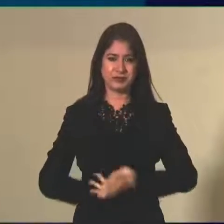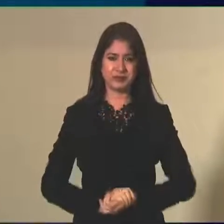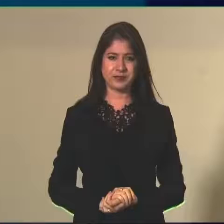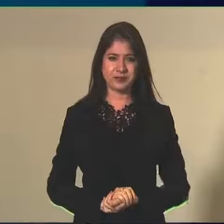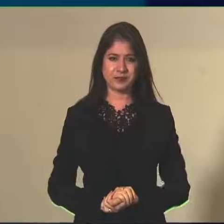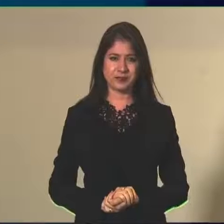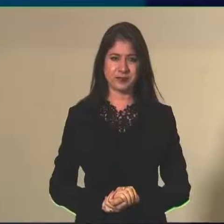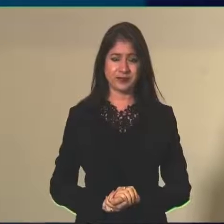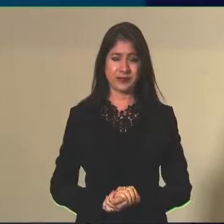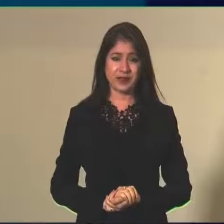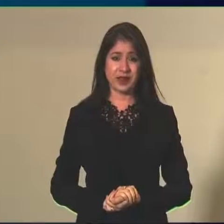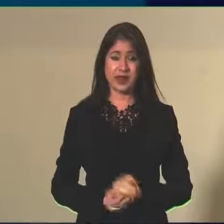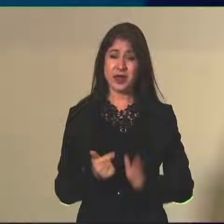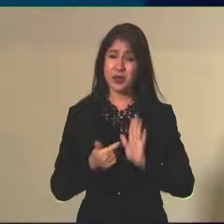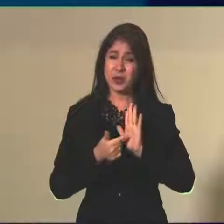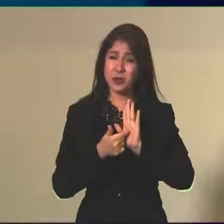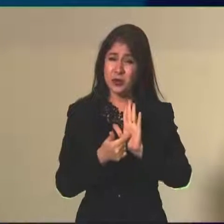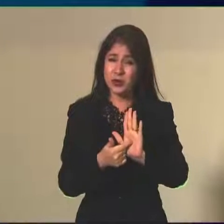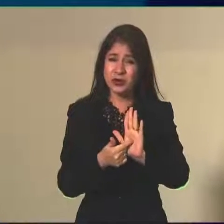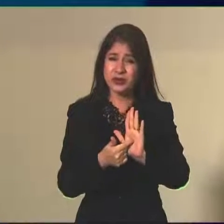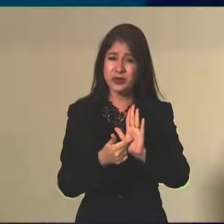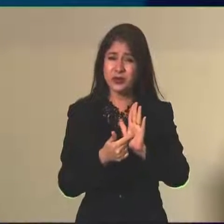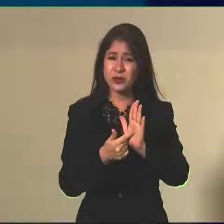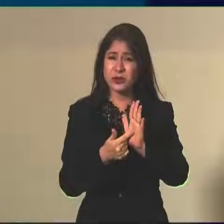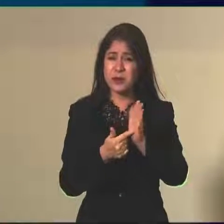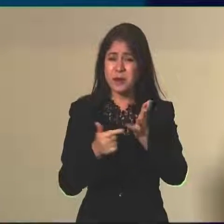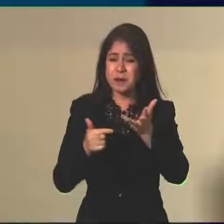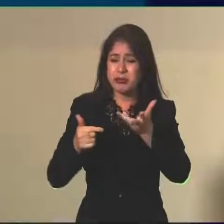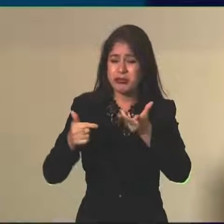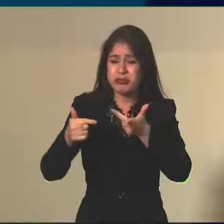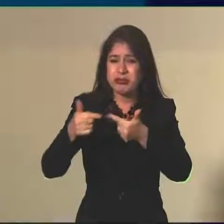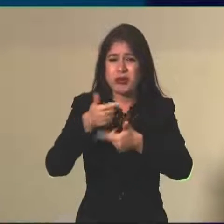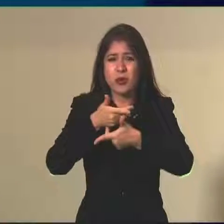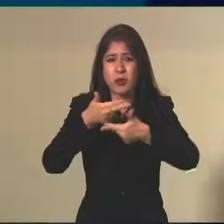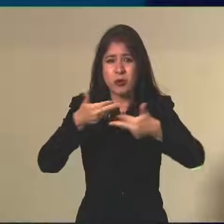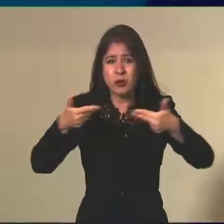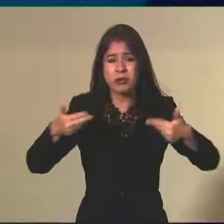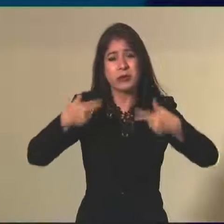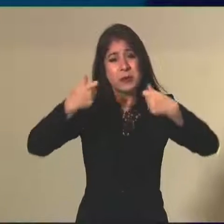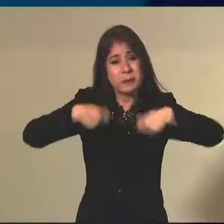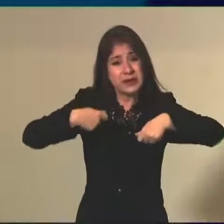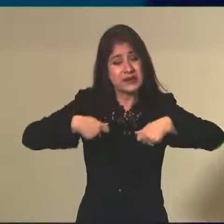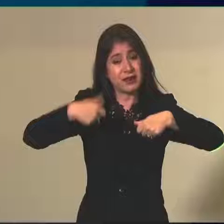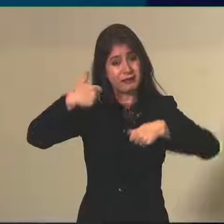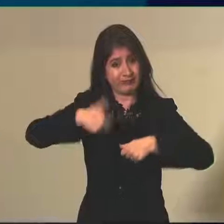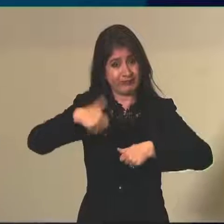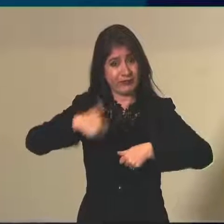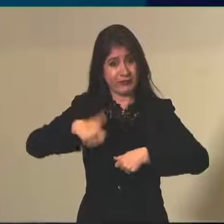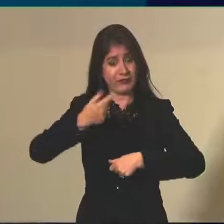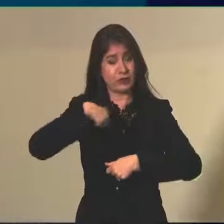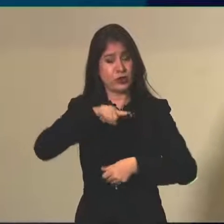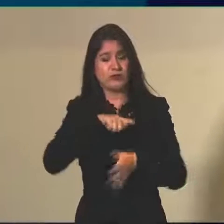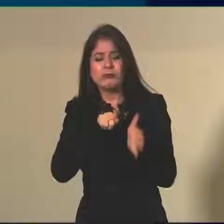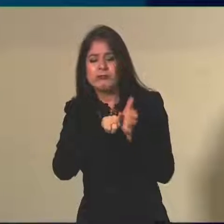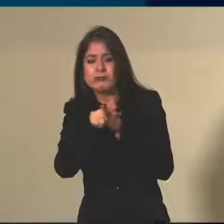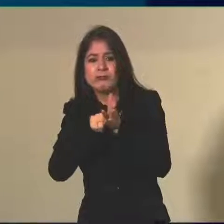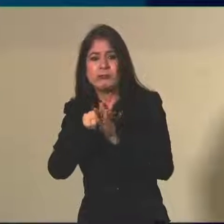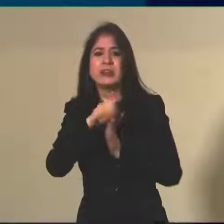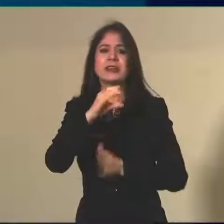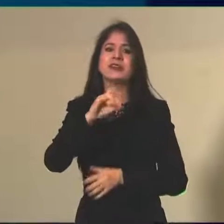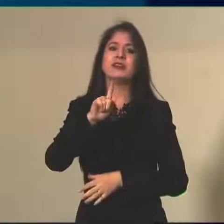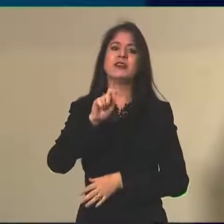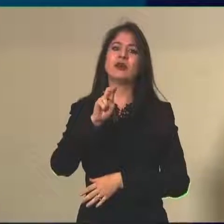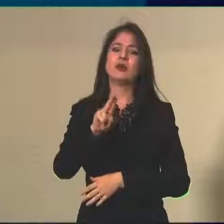inclusive, tendo identificado várias situações aqui que foram encaminhadas para apuração, investigação da CGU e do